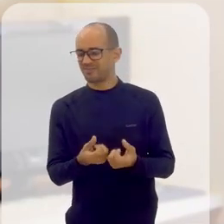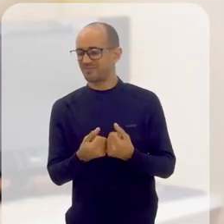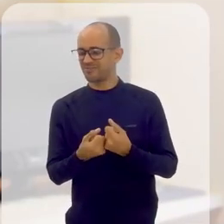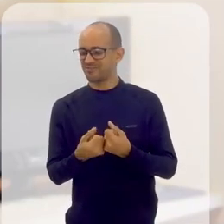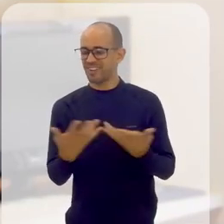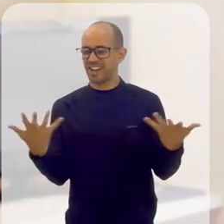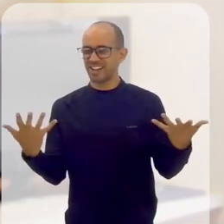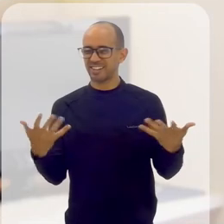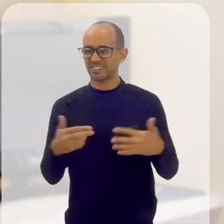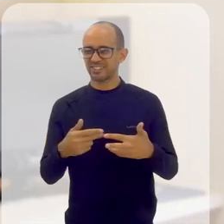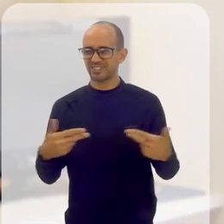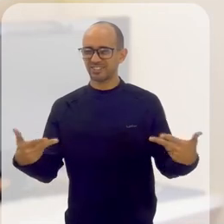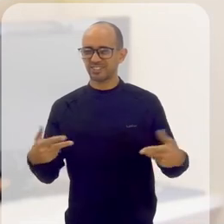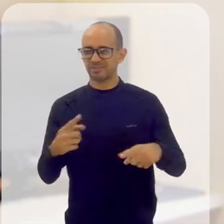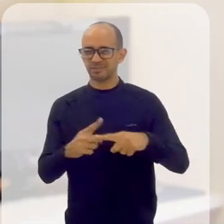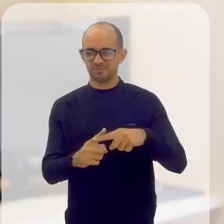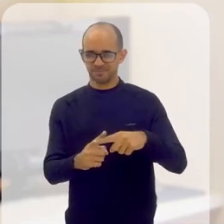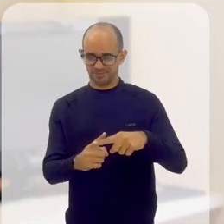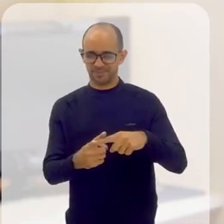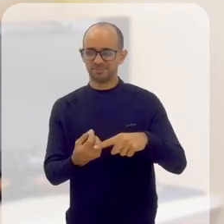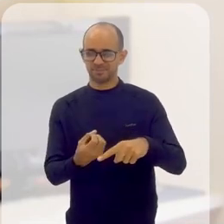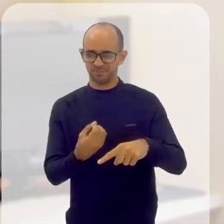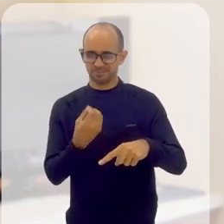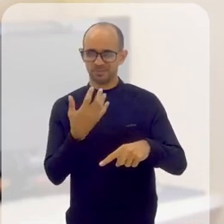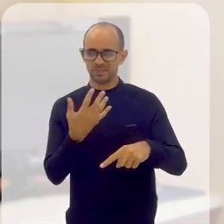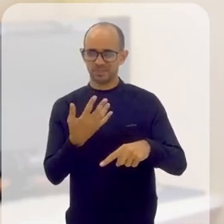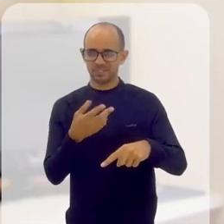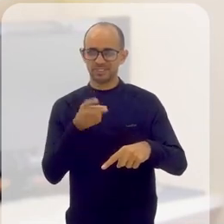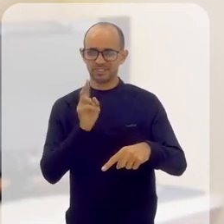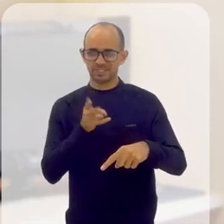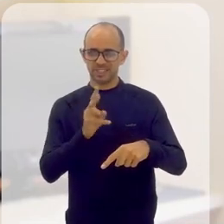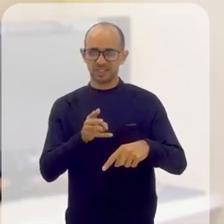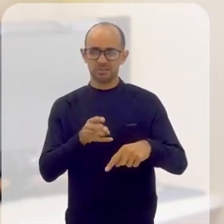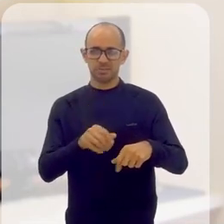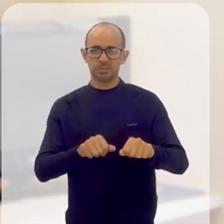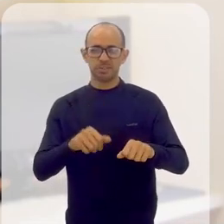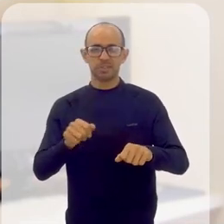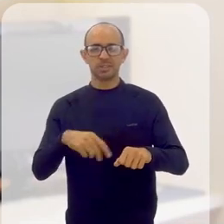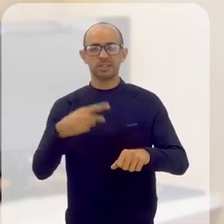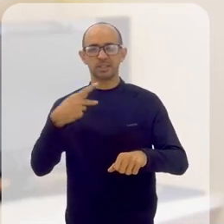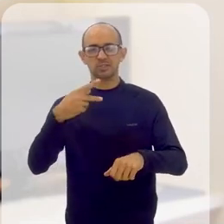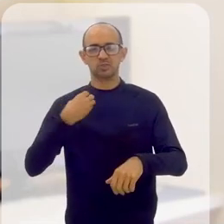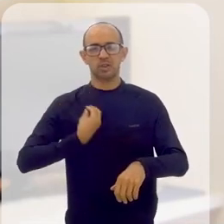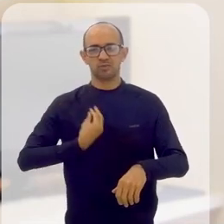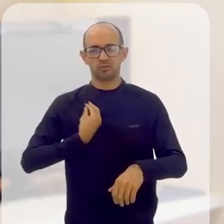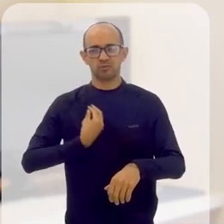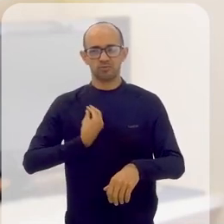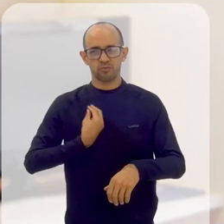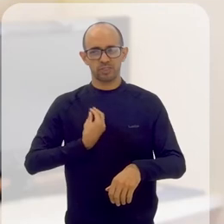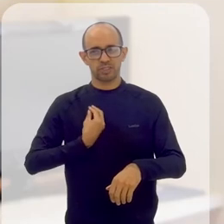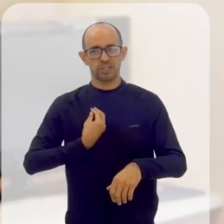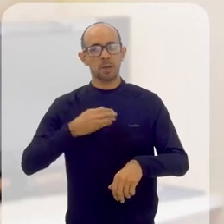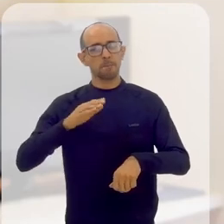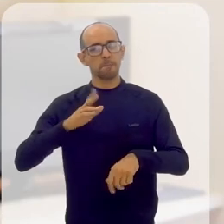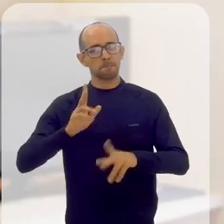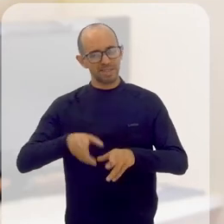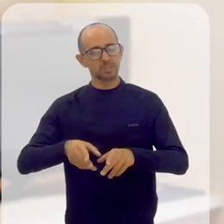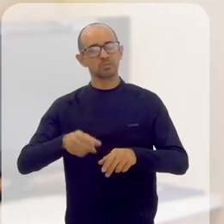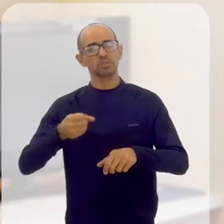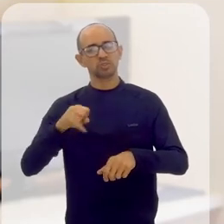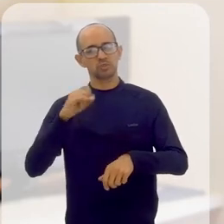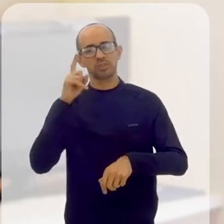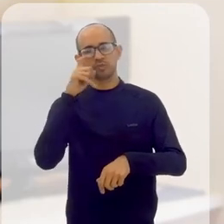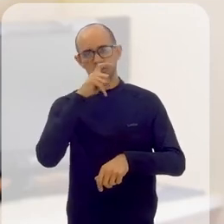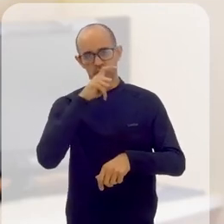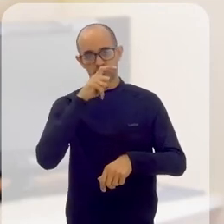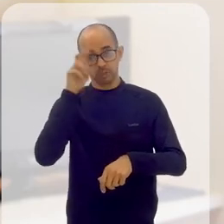positivas e muito alto astral em todos os momentos da sua vida, mesmo nos mais difíceis.